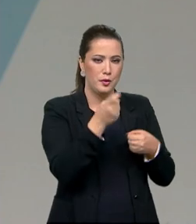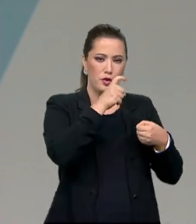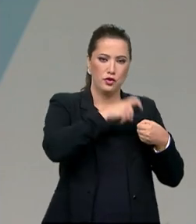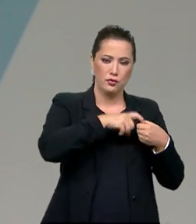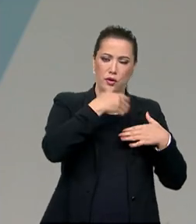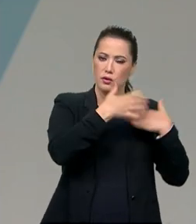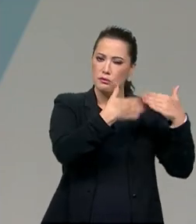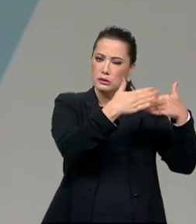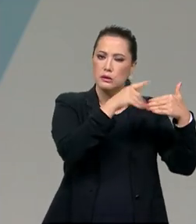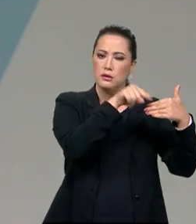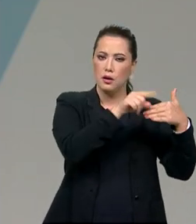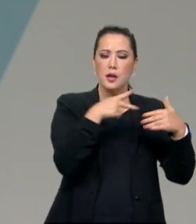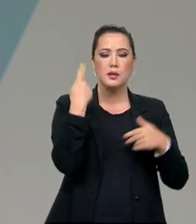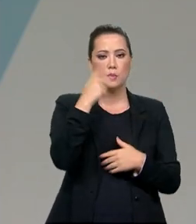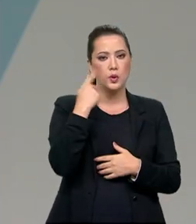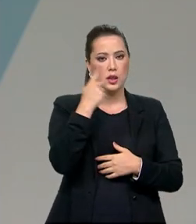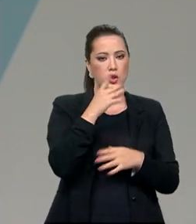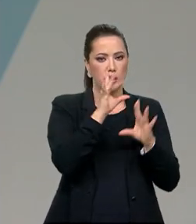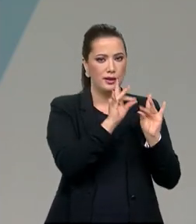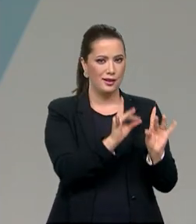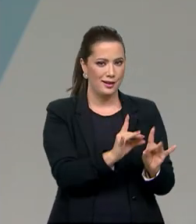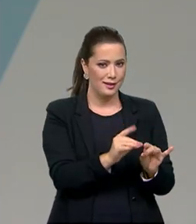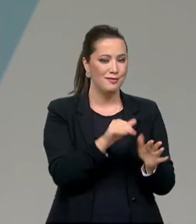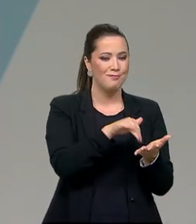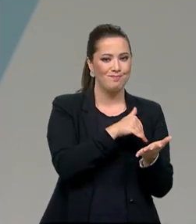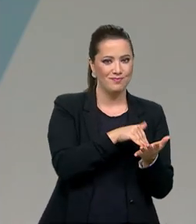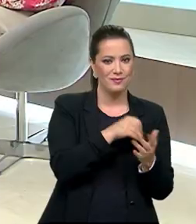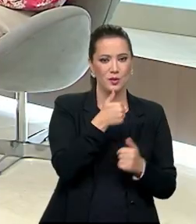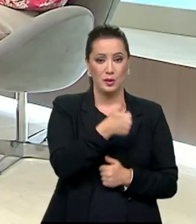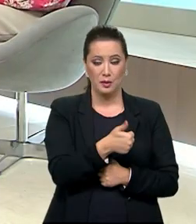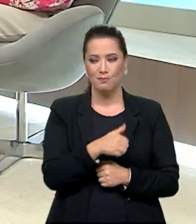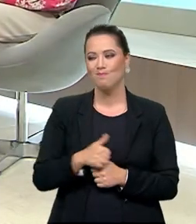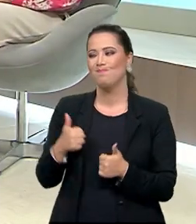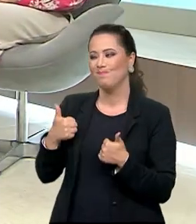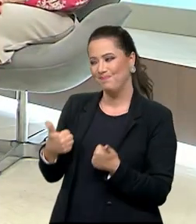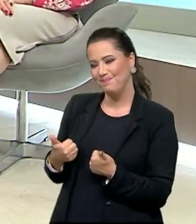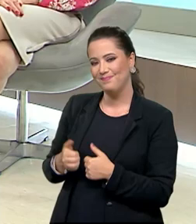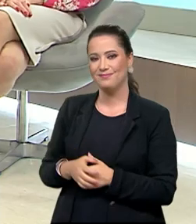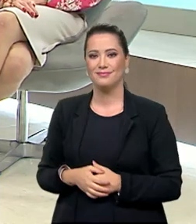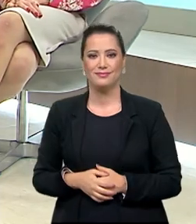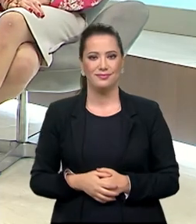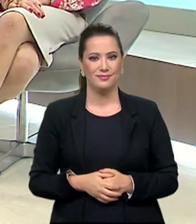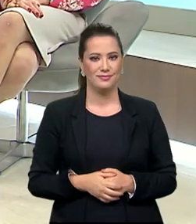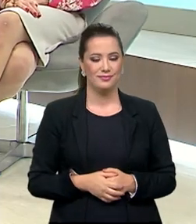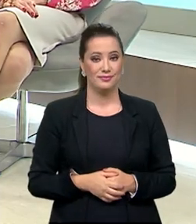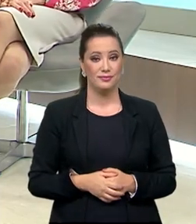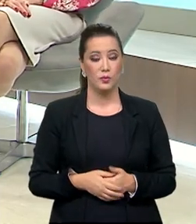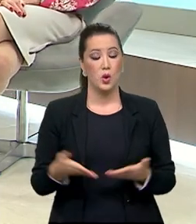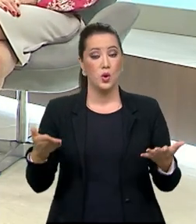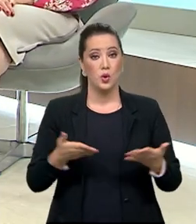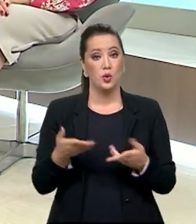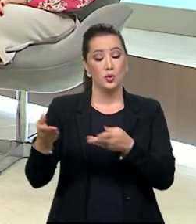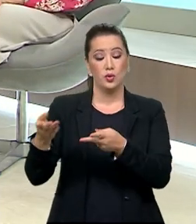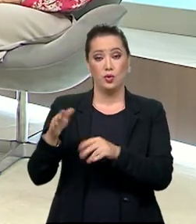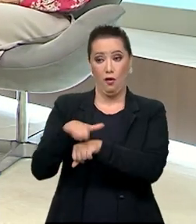a gente vai desenvolver essas políticas públicas da Secretaria, tá bom? Perfeito! Hoje eu converso com a Secretária Nacional